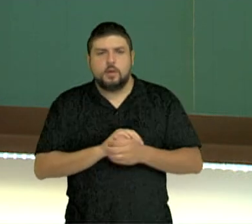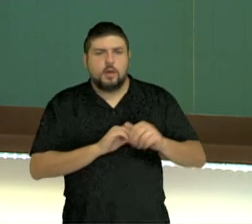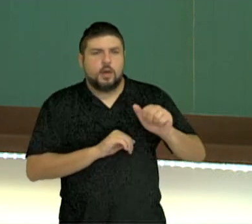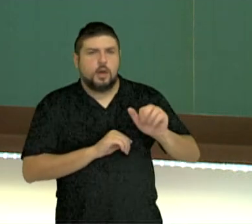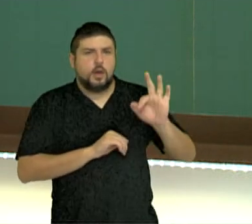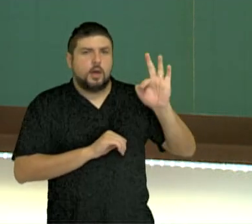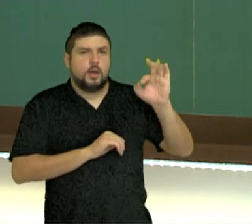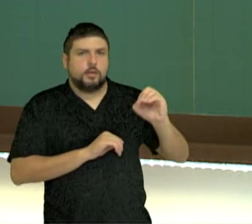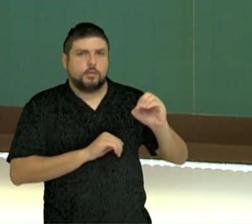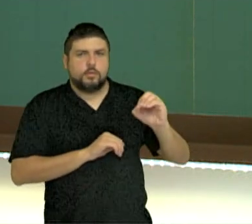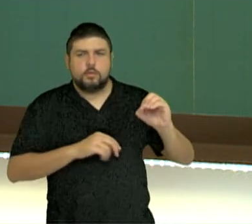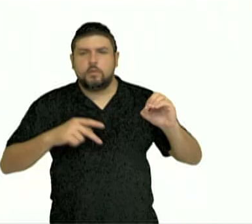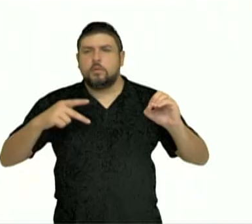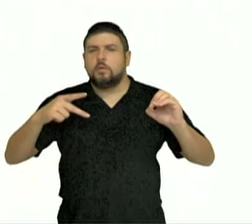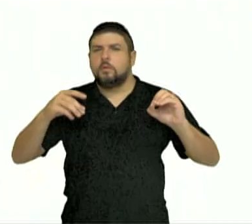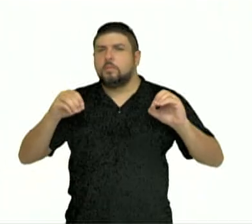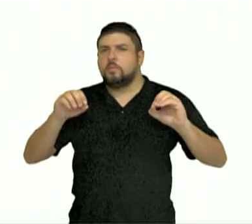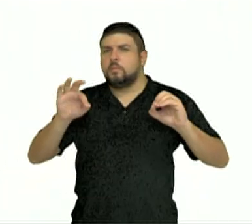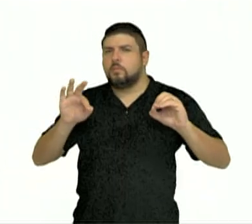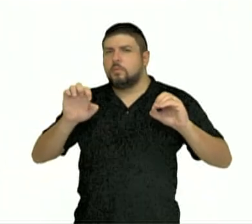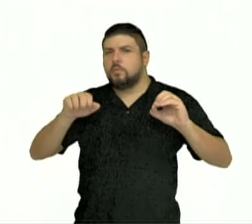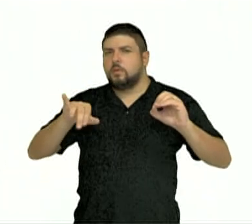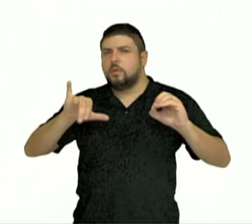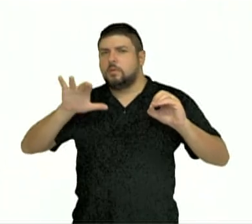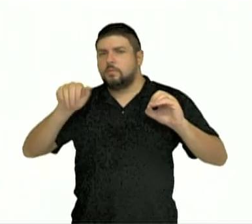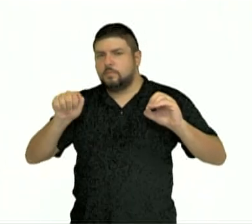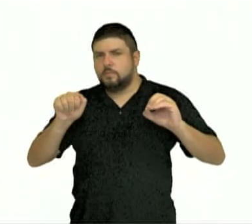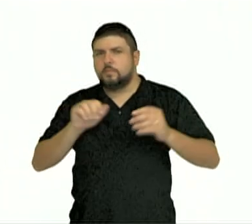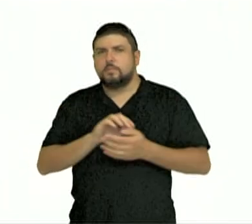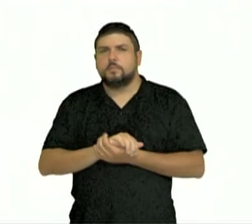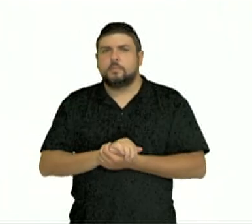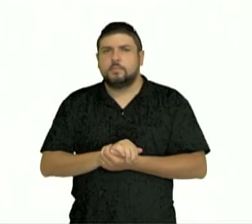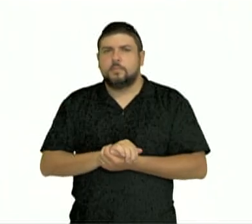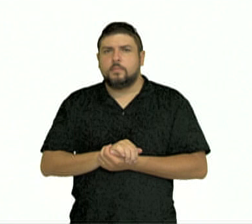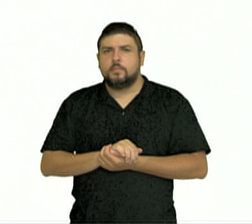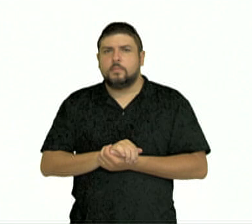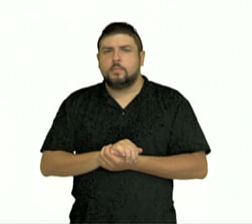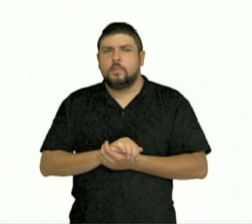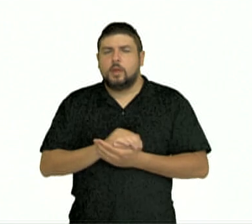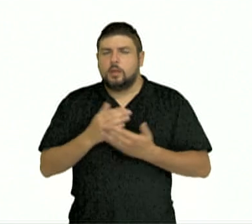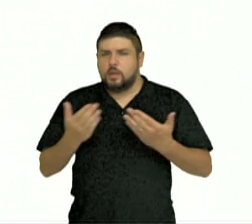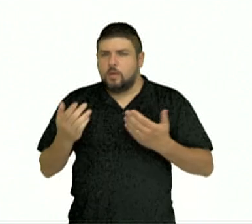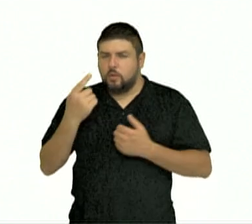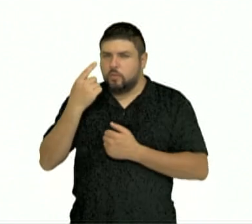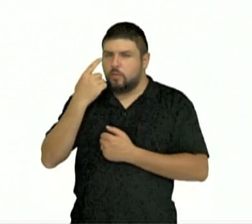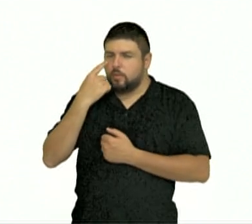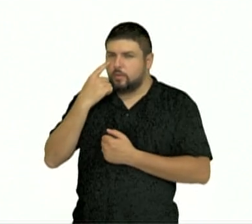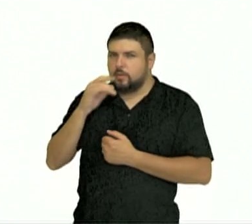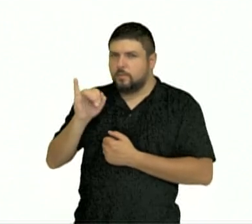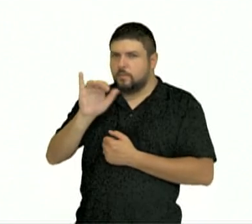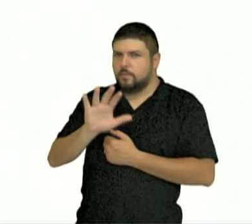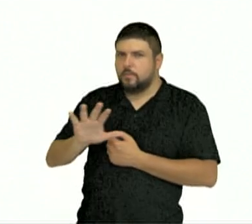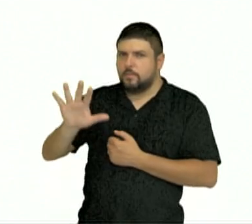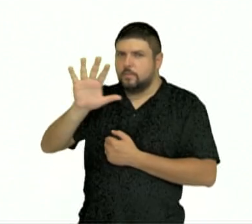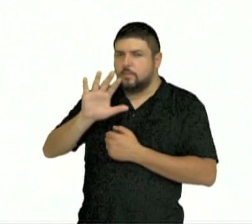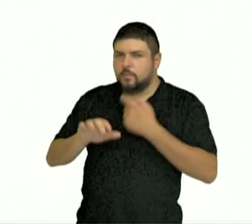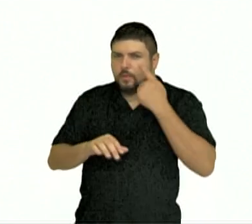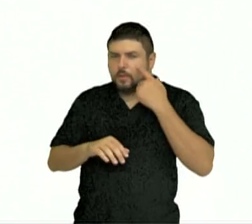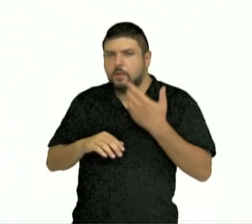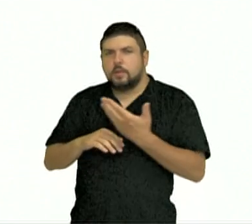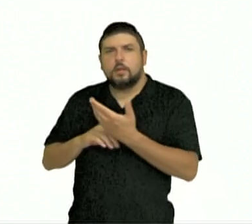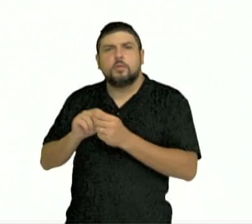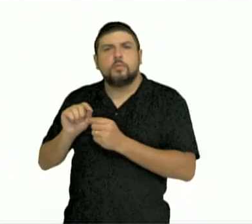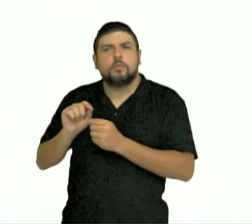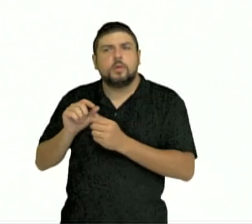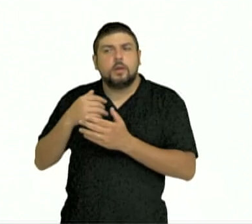potência nos objetos. Então, eu trouxe aqui uma imagem que realmente é aquilo que